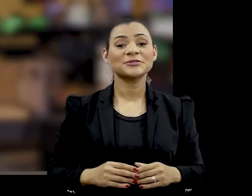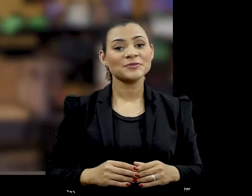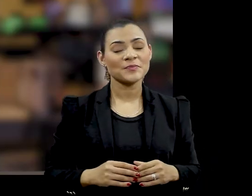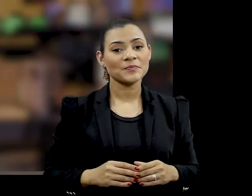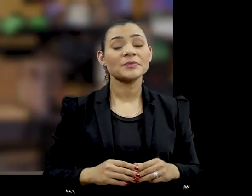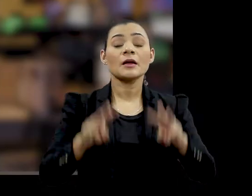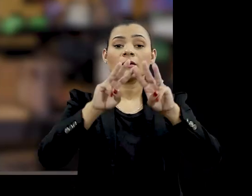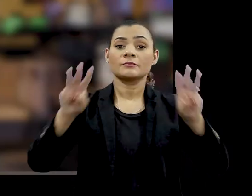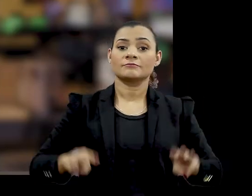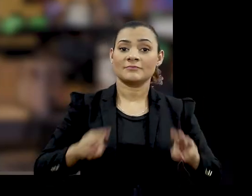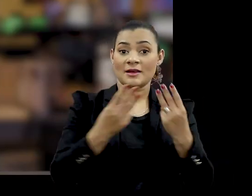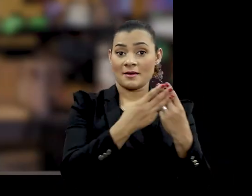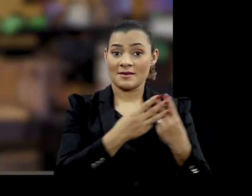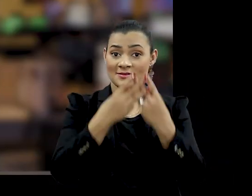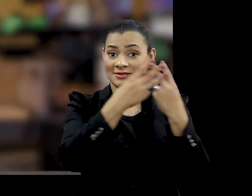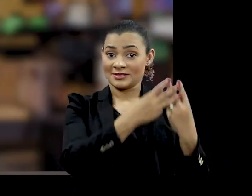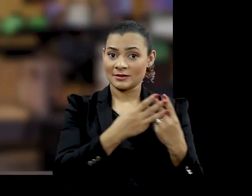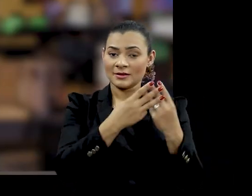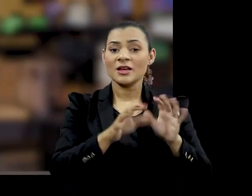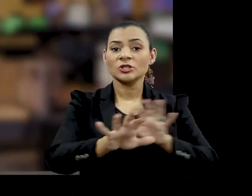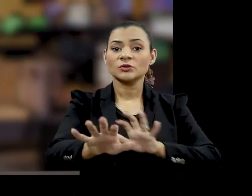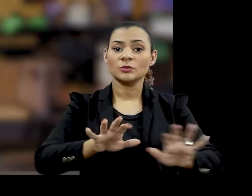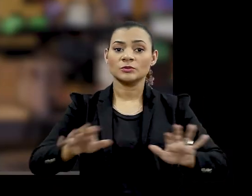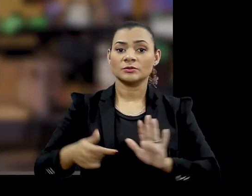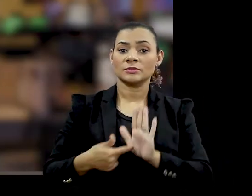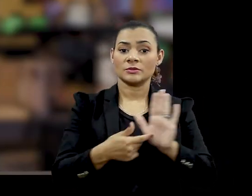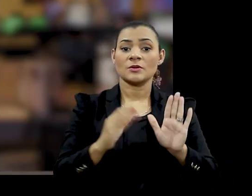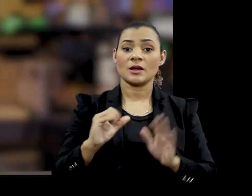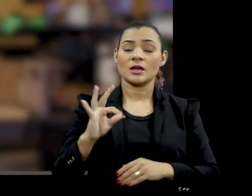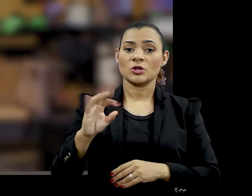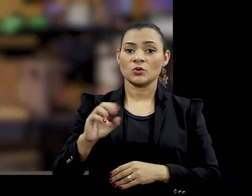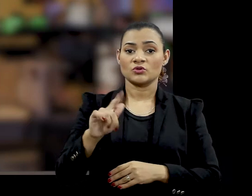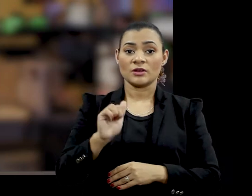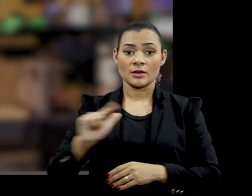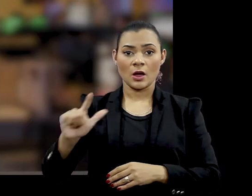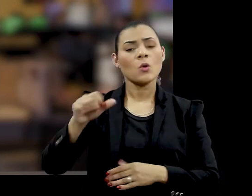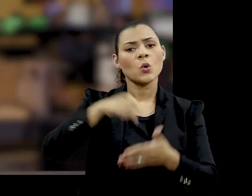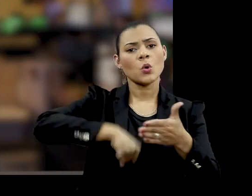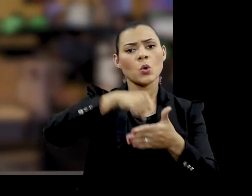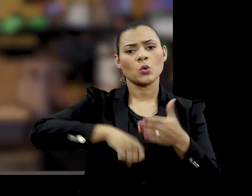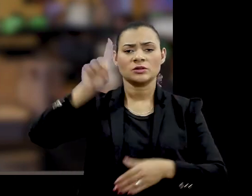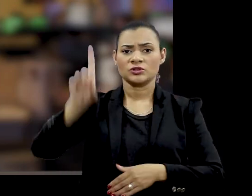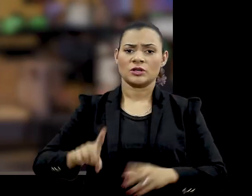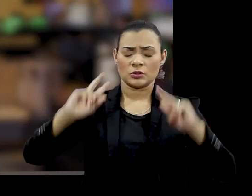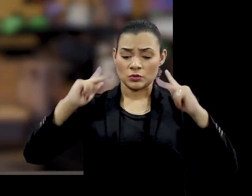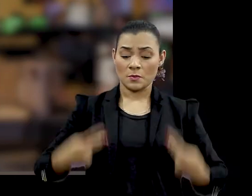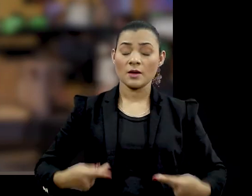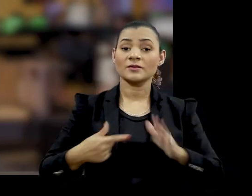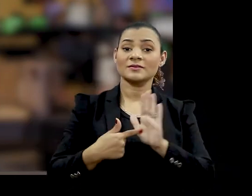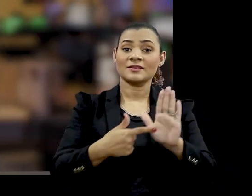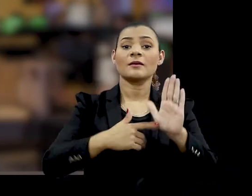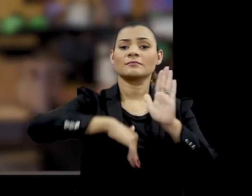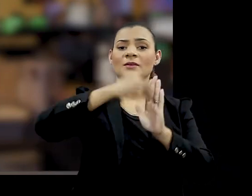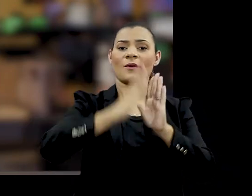O Memorial da Resistência realizou a exposição Canto Geral, a luta pelos direitos humanos Que apresentou vários